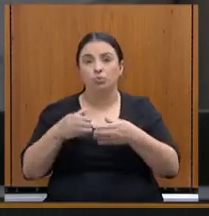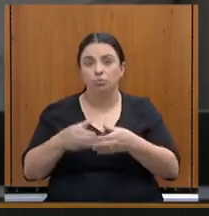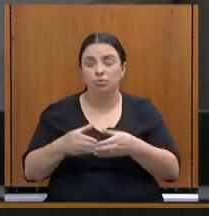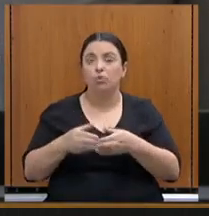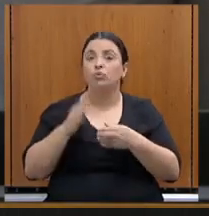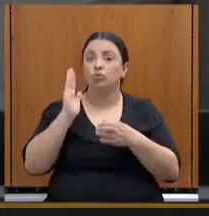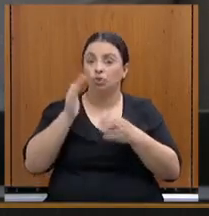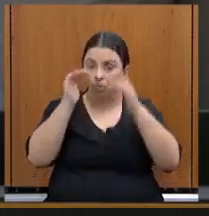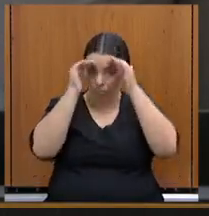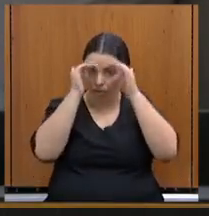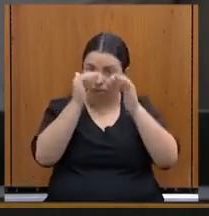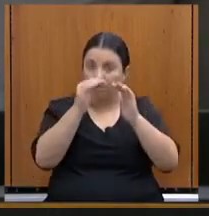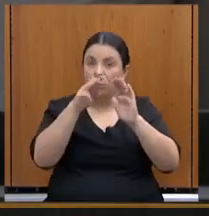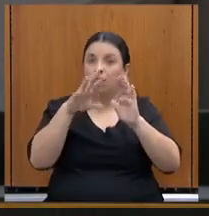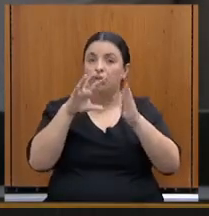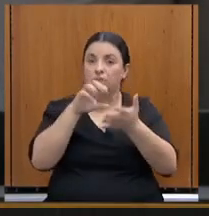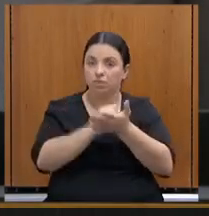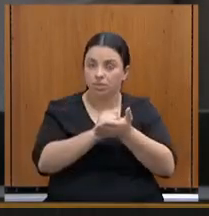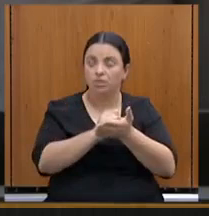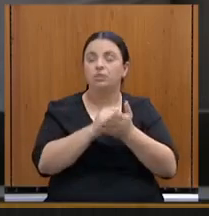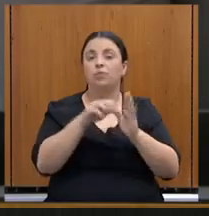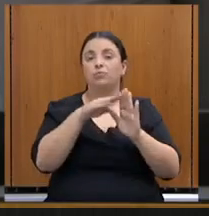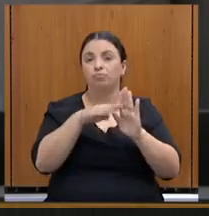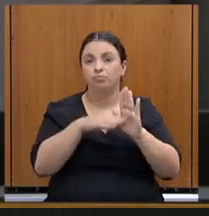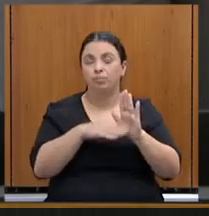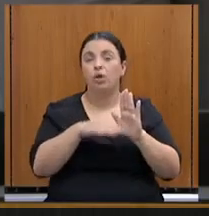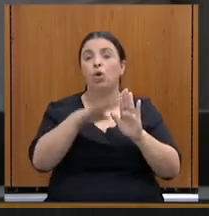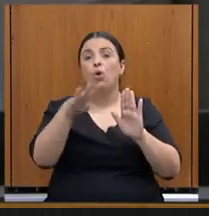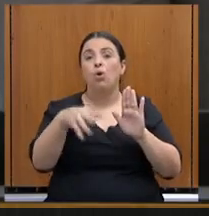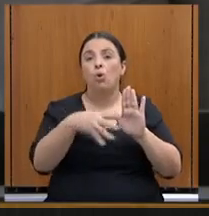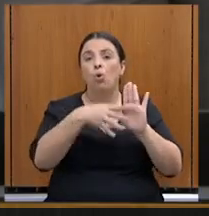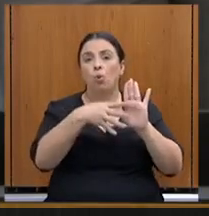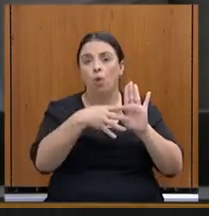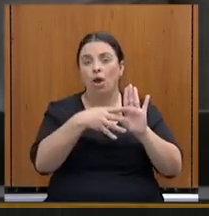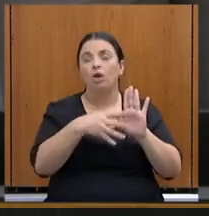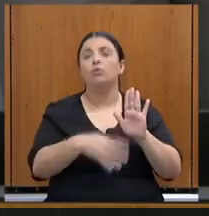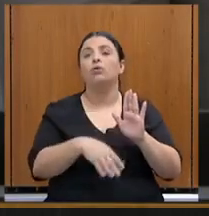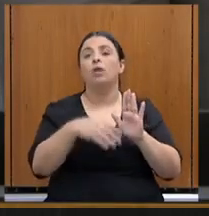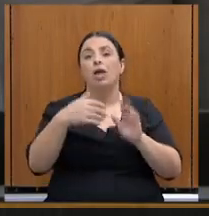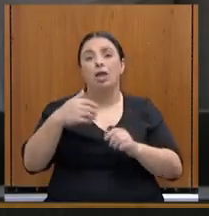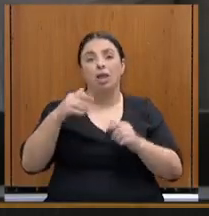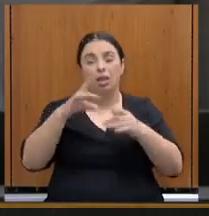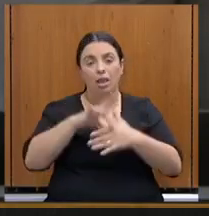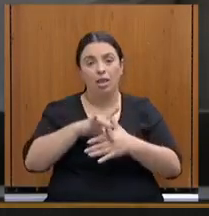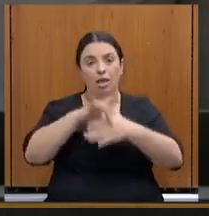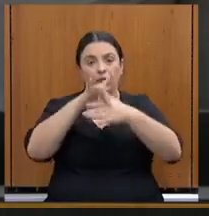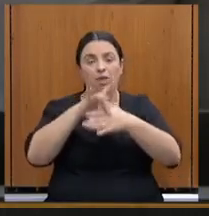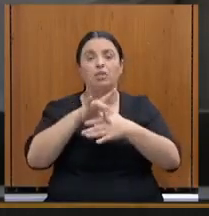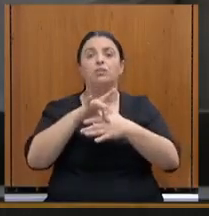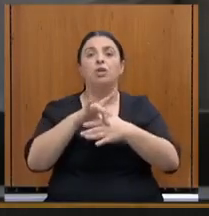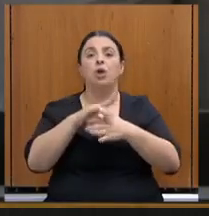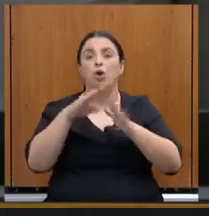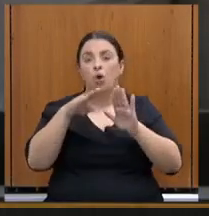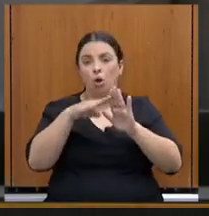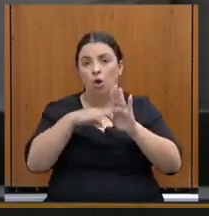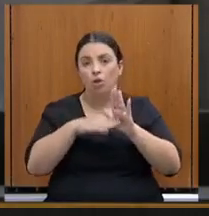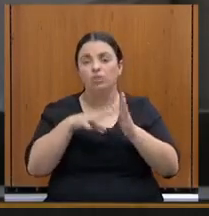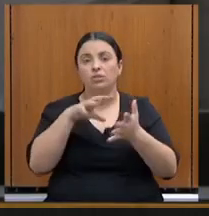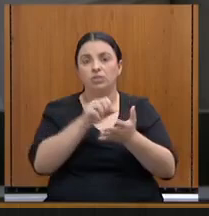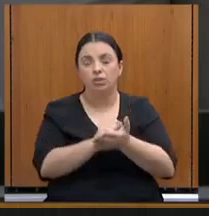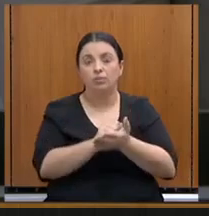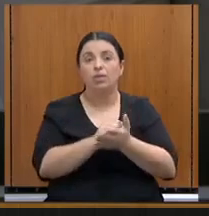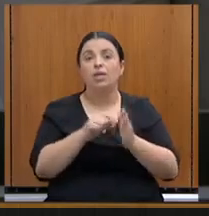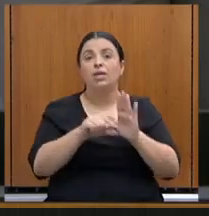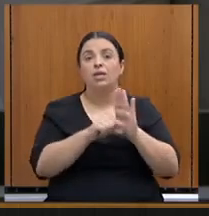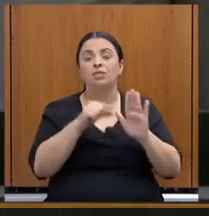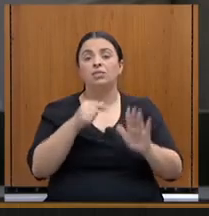inscrição. 4. Líderes, por ordem de inscrição. 5. Inciso 5. Membros da mesa